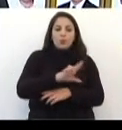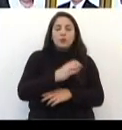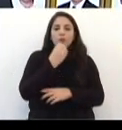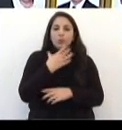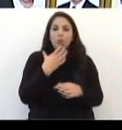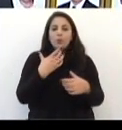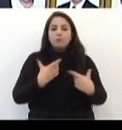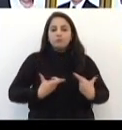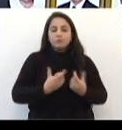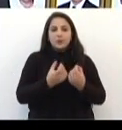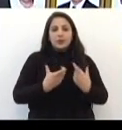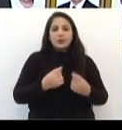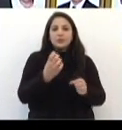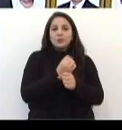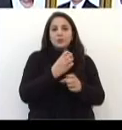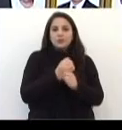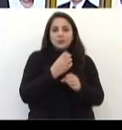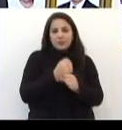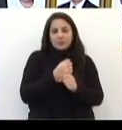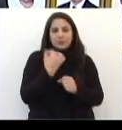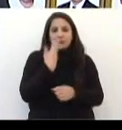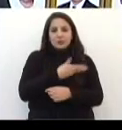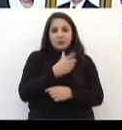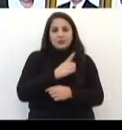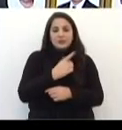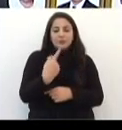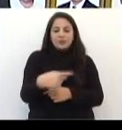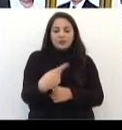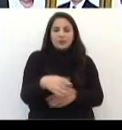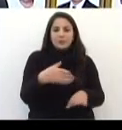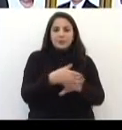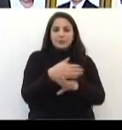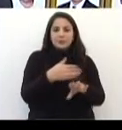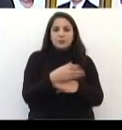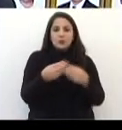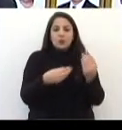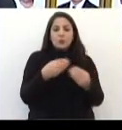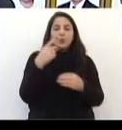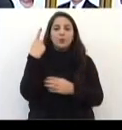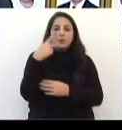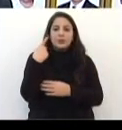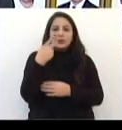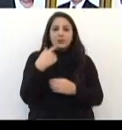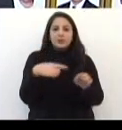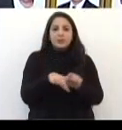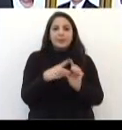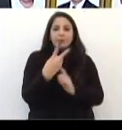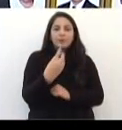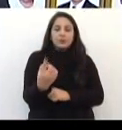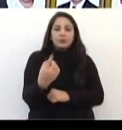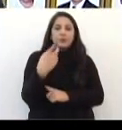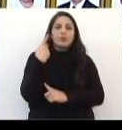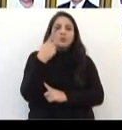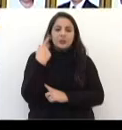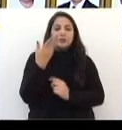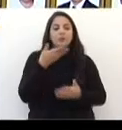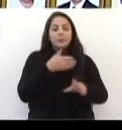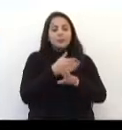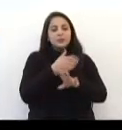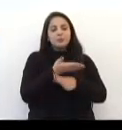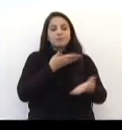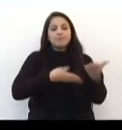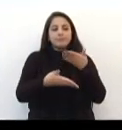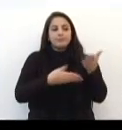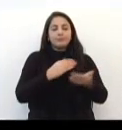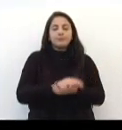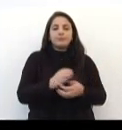bom gasto do orçamento, do dinheiro público, que nós temos essa participação enquanto vereadores, 21 vereadores, esperamos que eles participam, se envolvam.